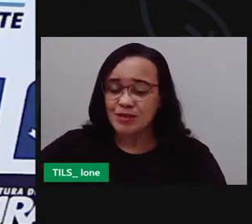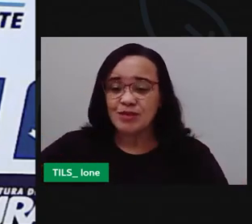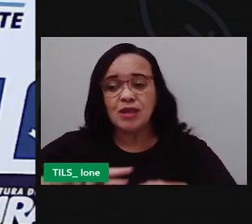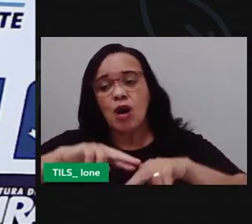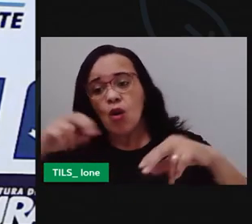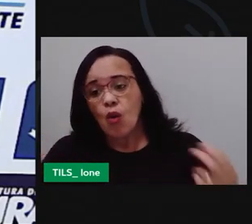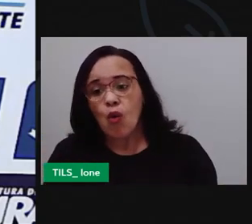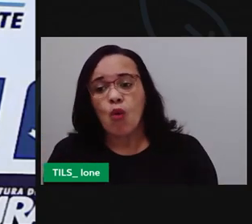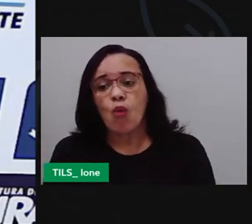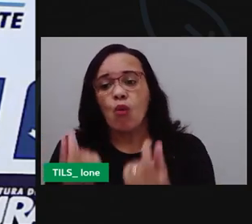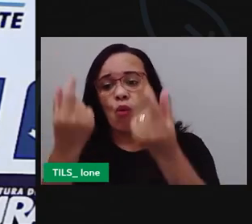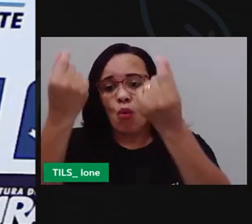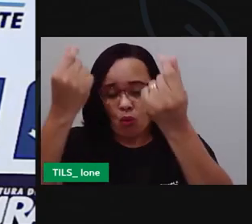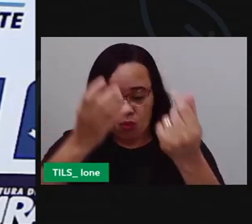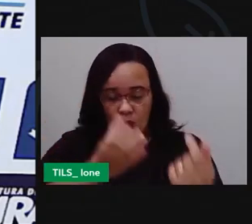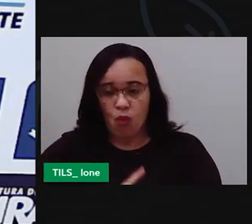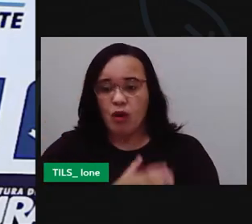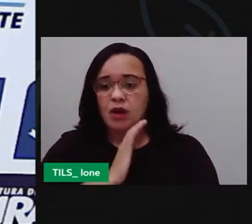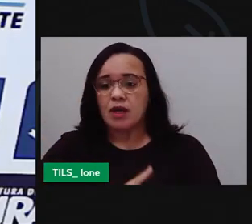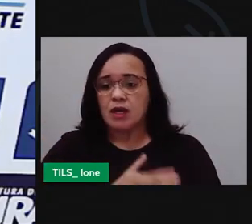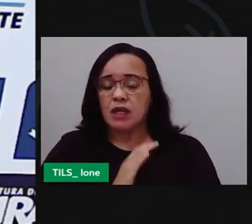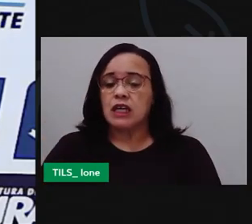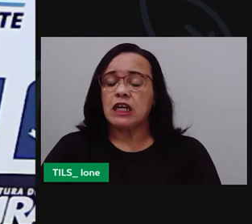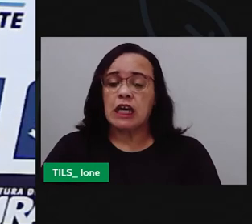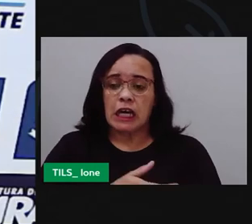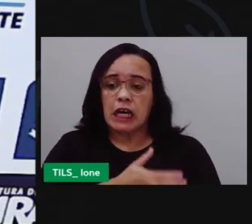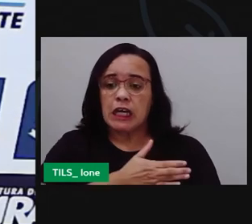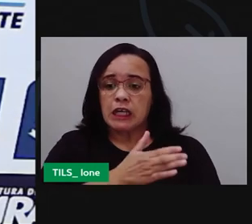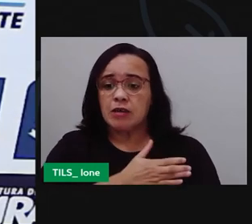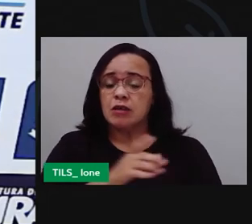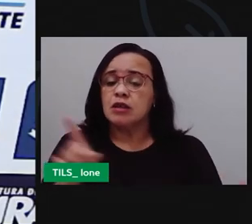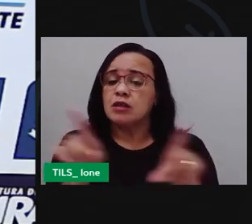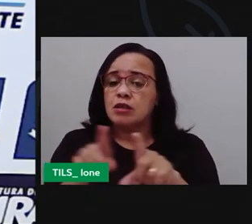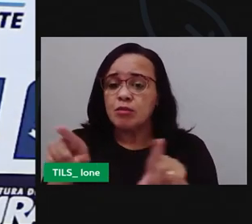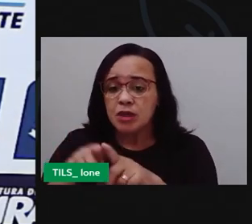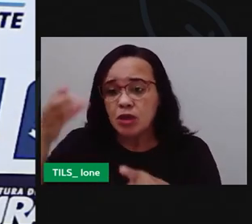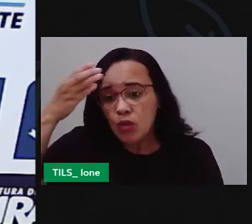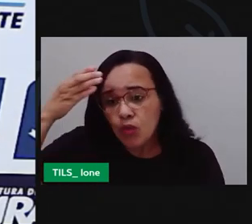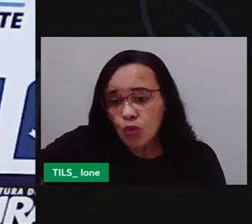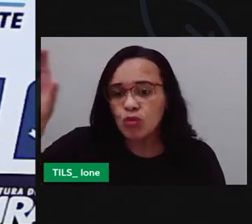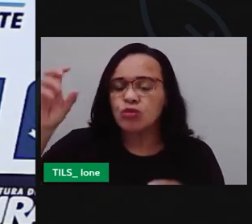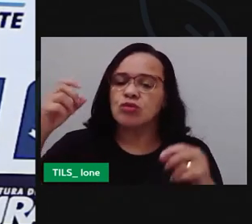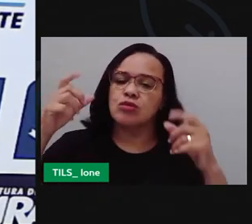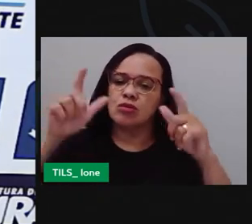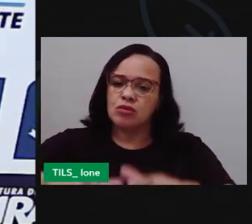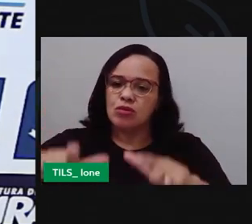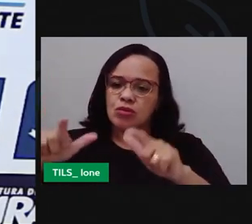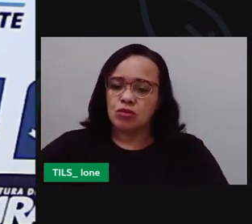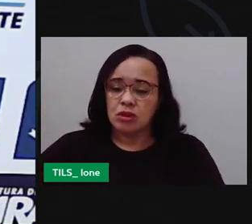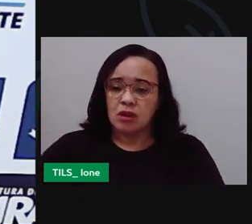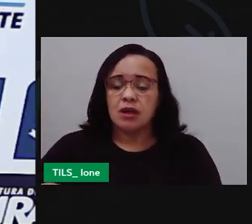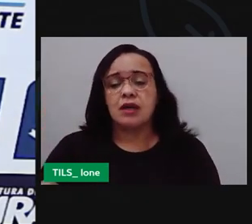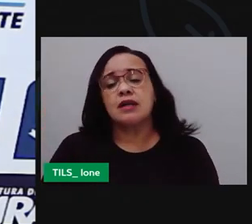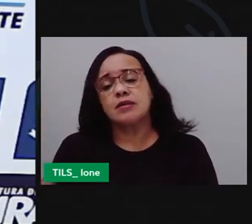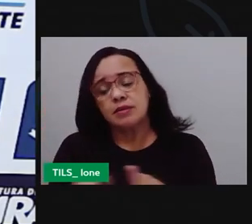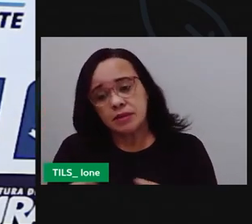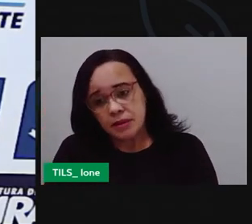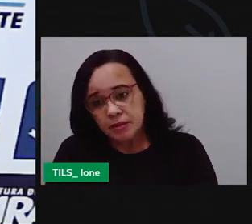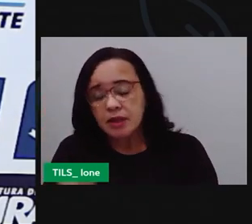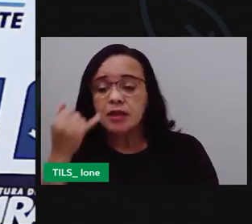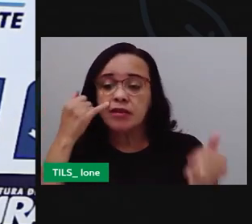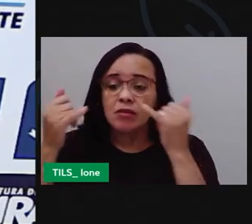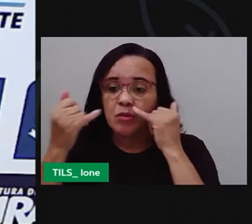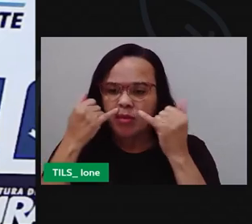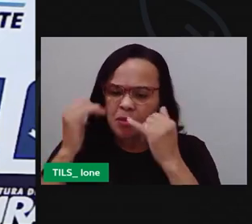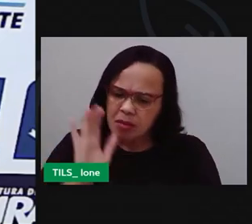riqueza cultural a riqueza histórica daquele lugar e também trazendo informações para orientar o